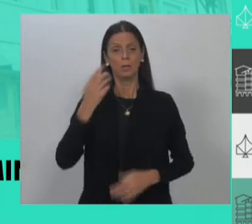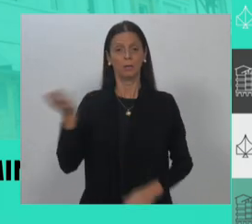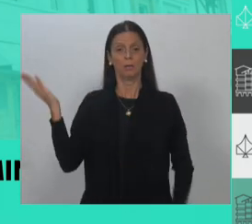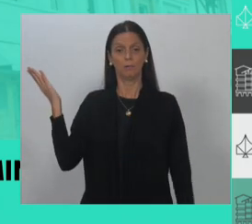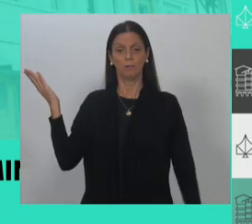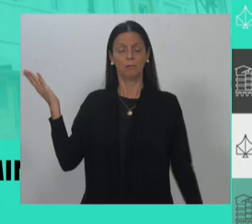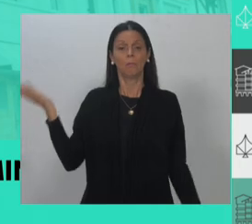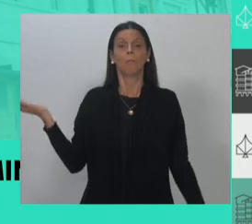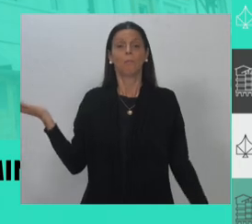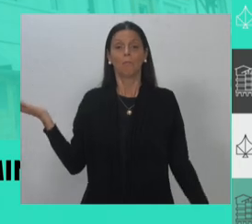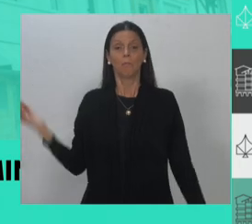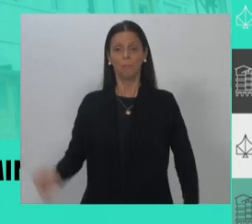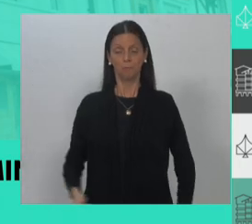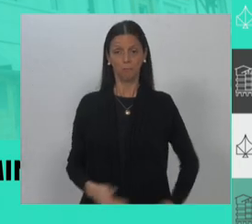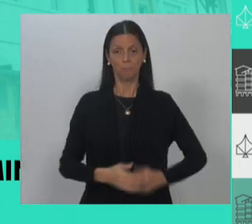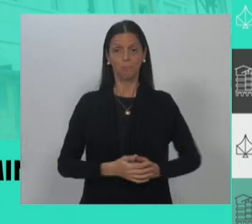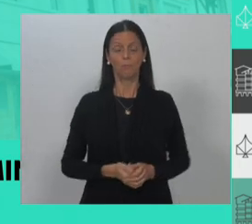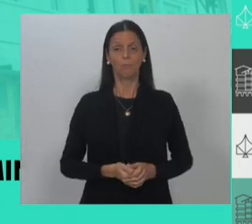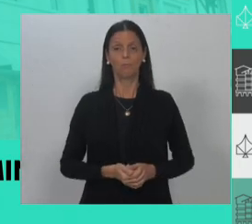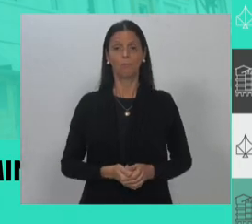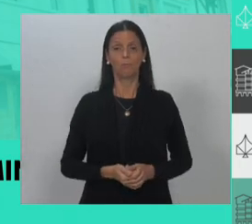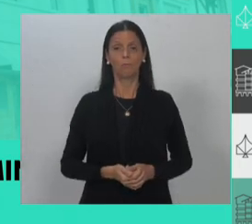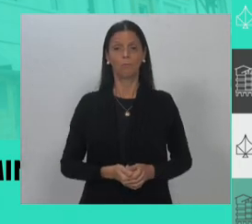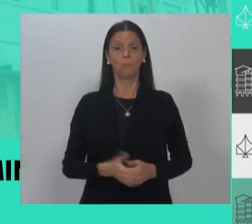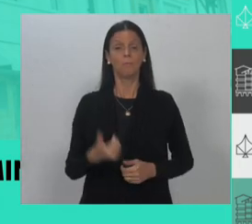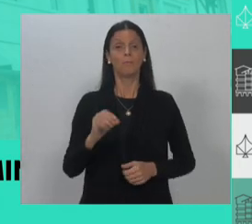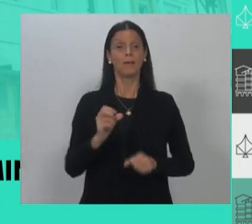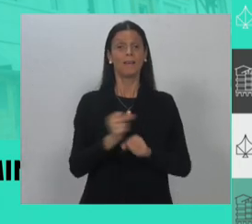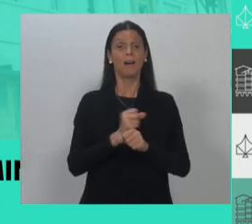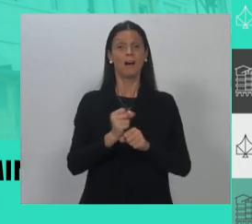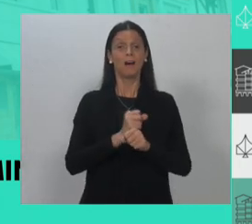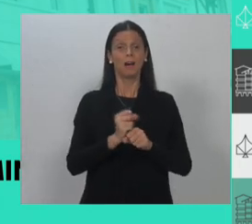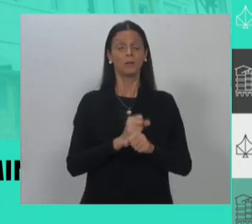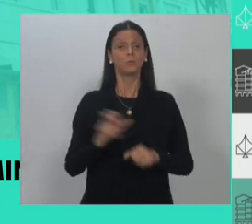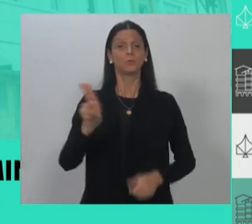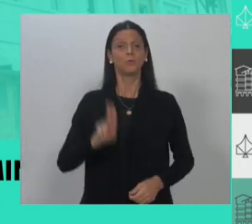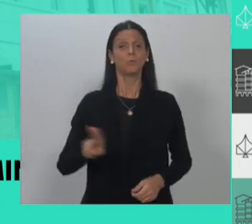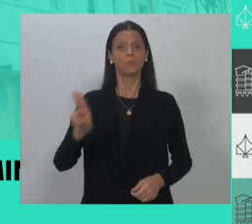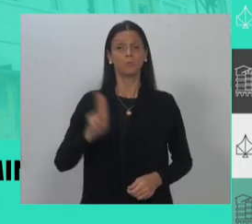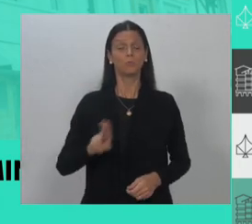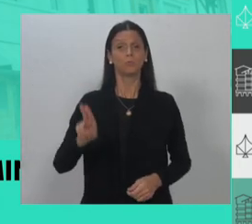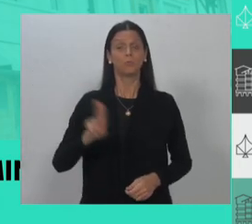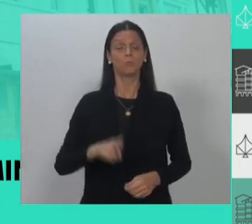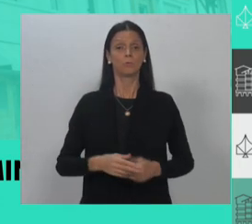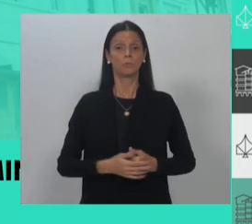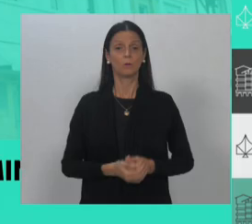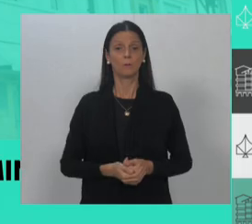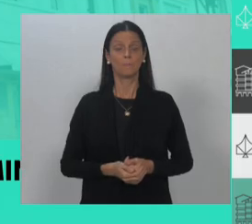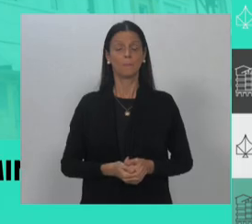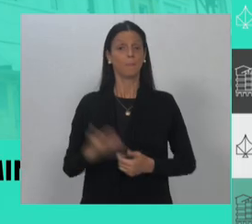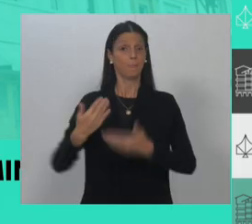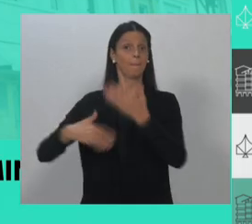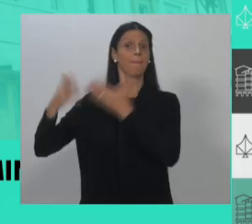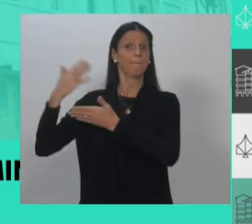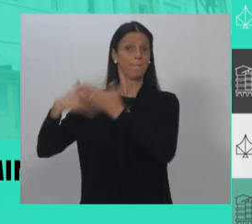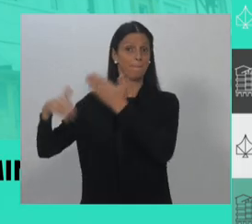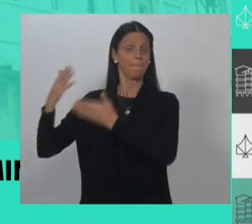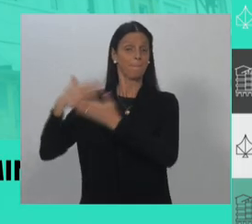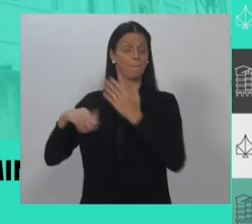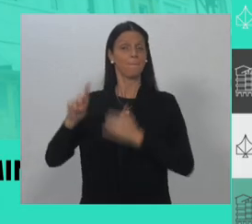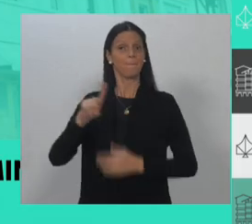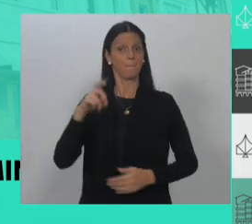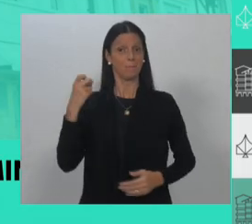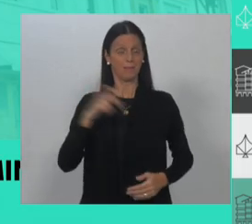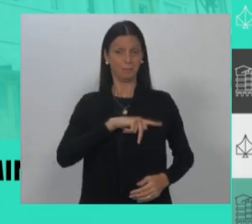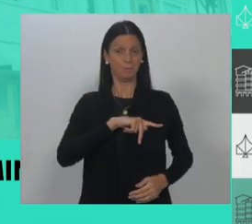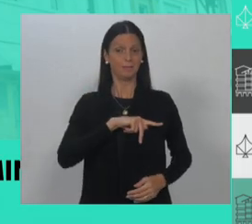10 anos de uso. O caminhão com, na época, o antigo ex